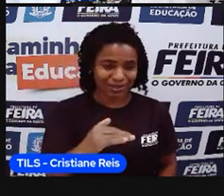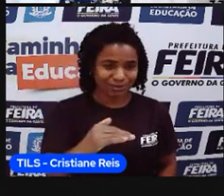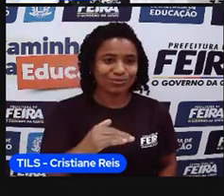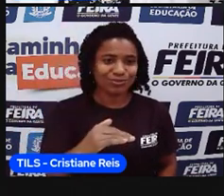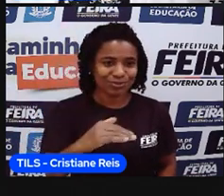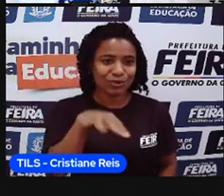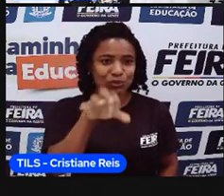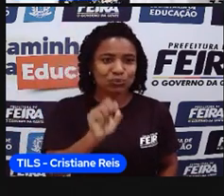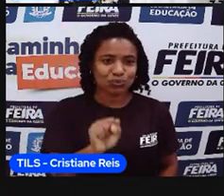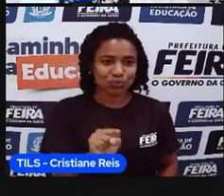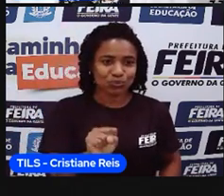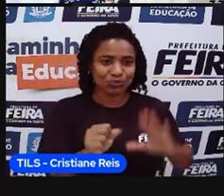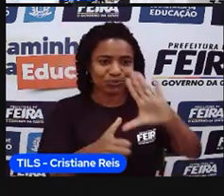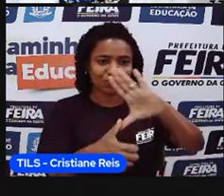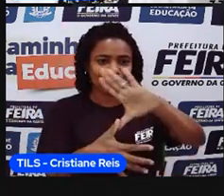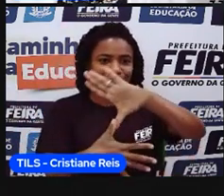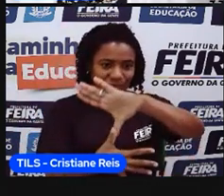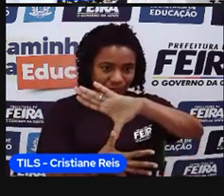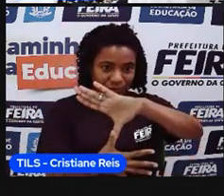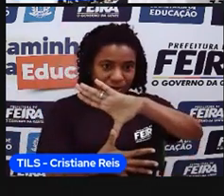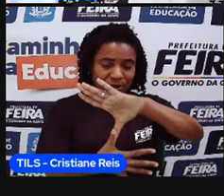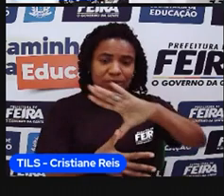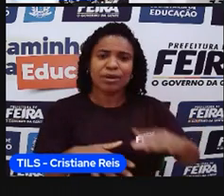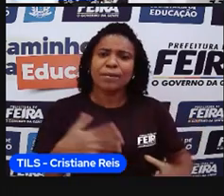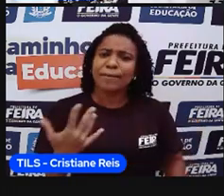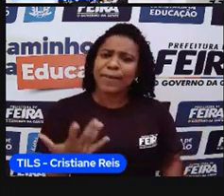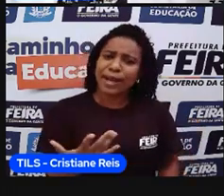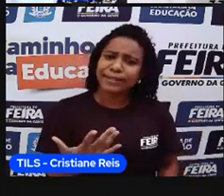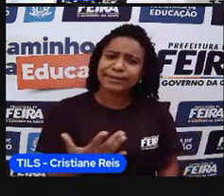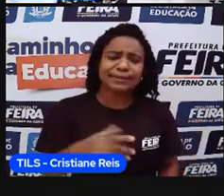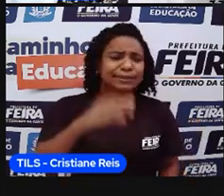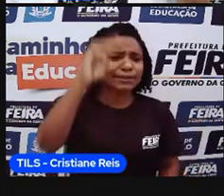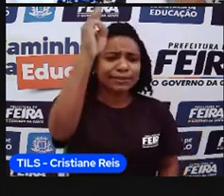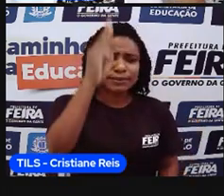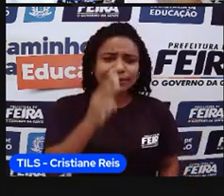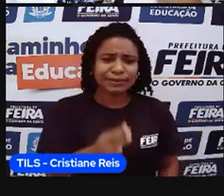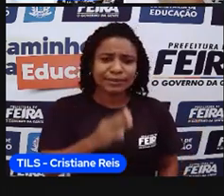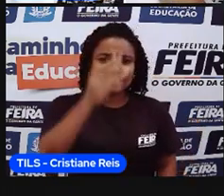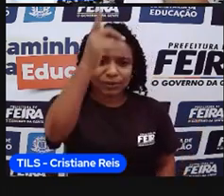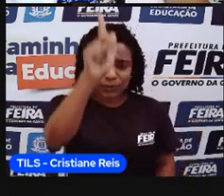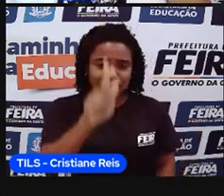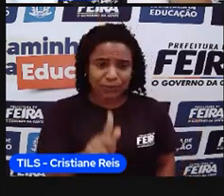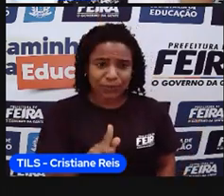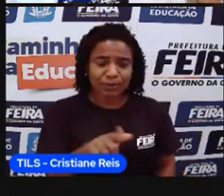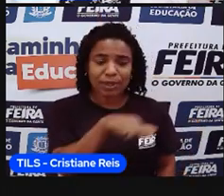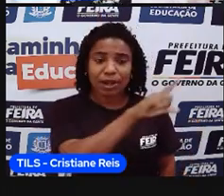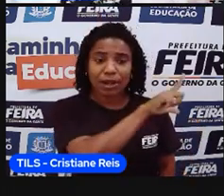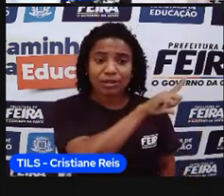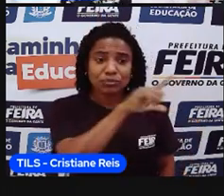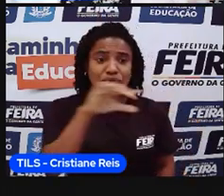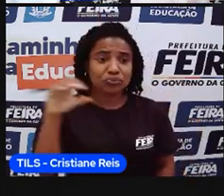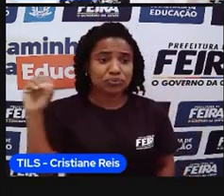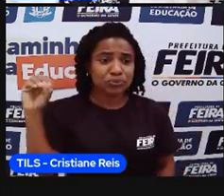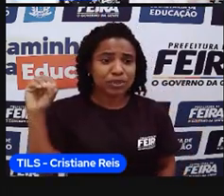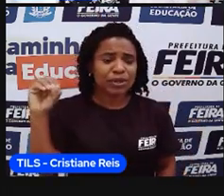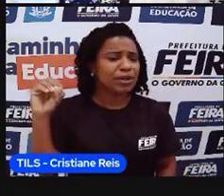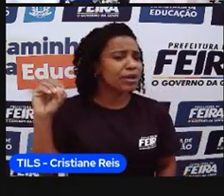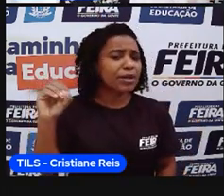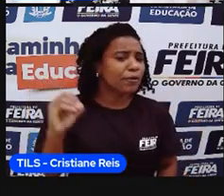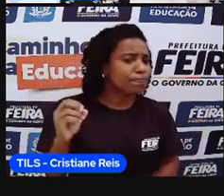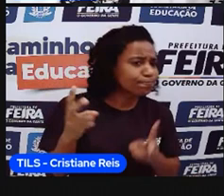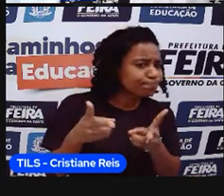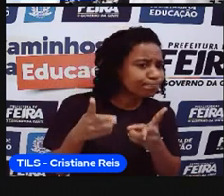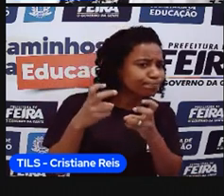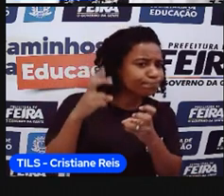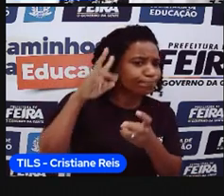sul. Mas, com relação ao meridiano de Goi-Norite, que divide, né, em leste e oeste, o que que eu vou perceber é que o